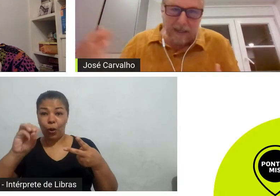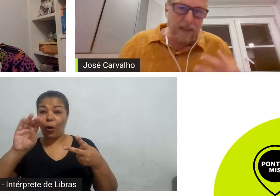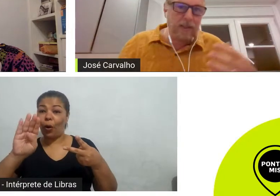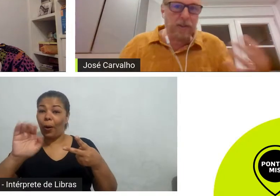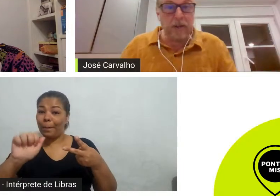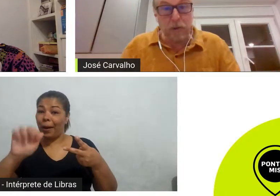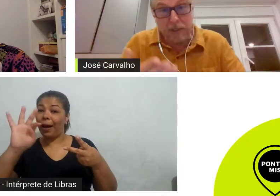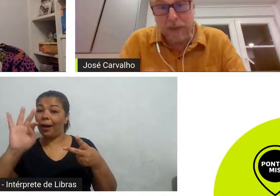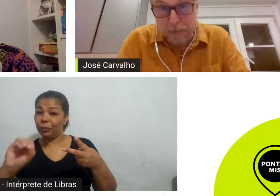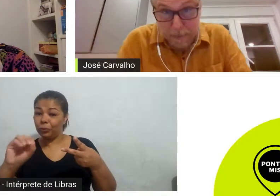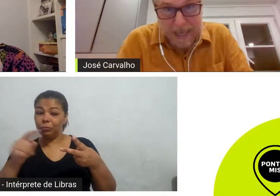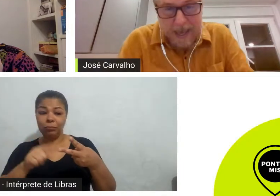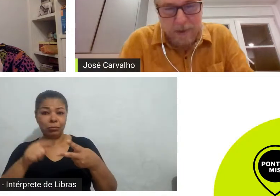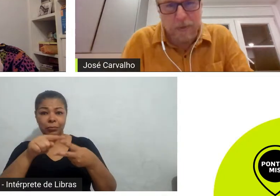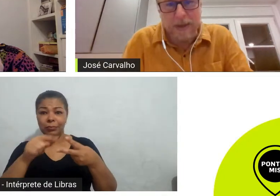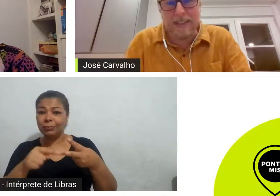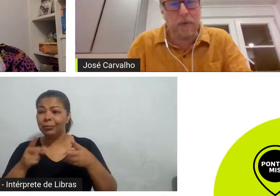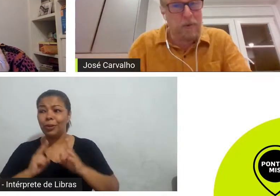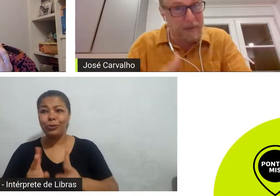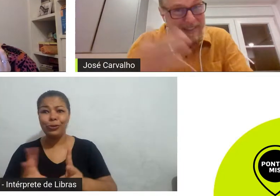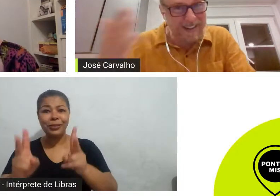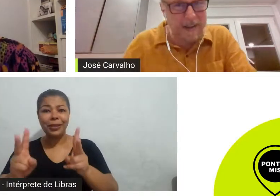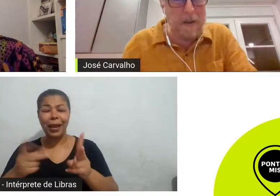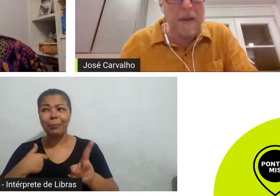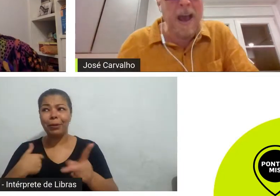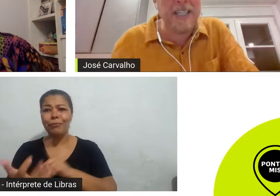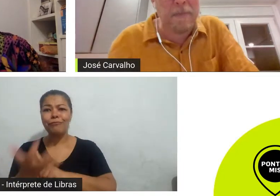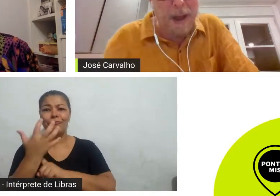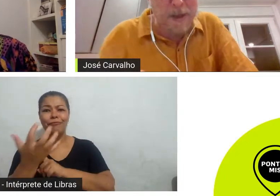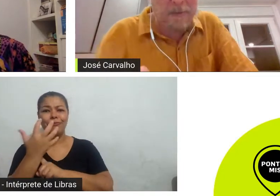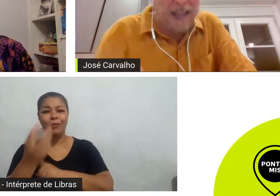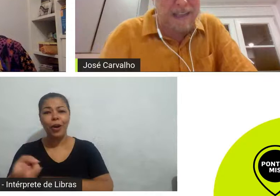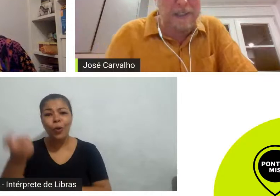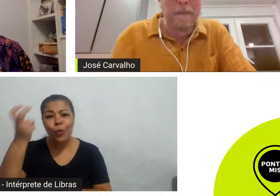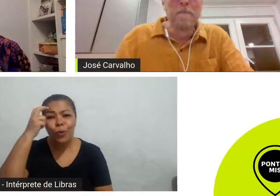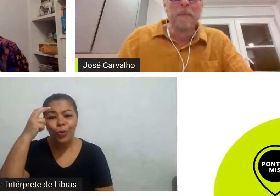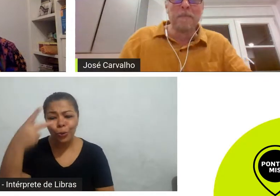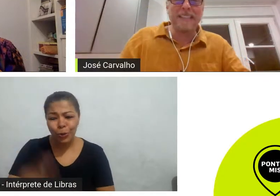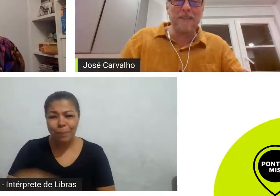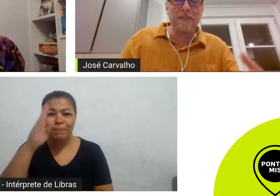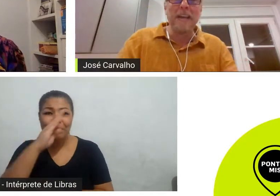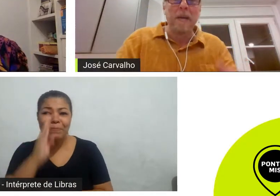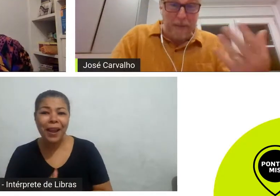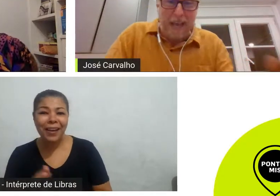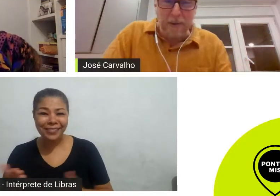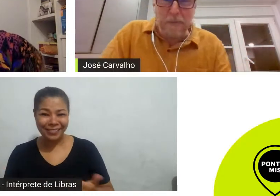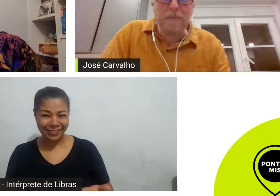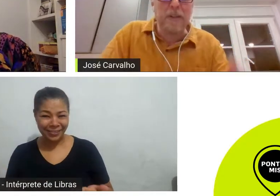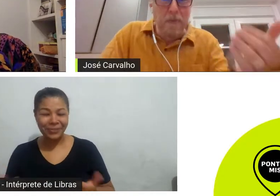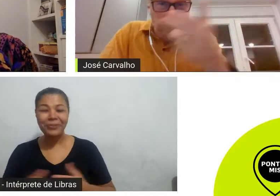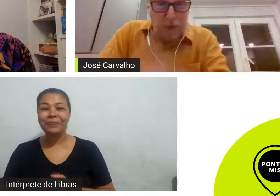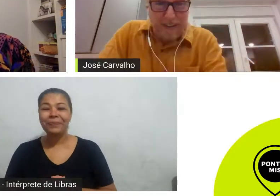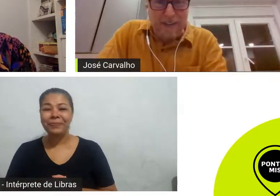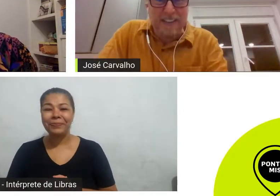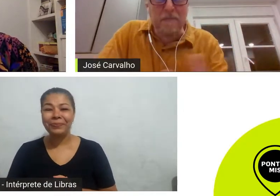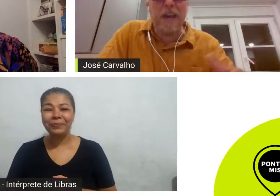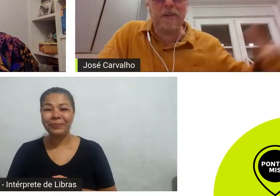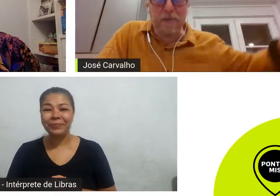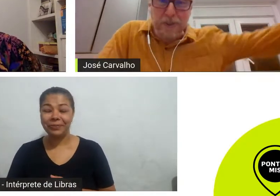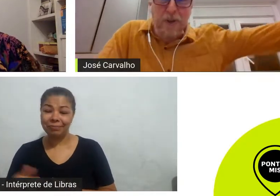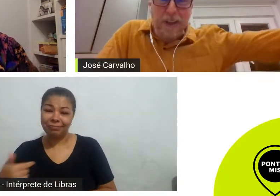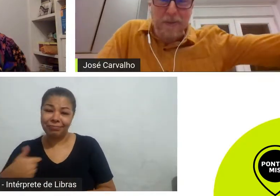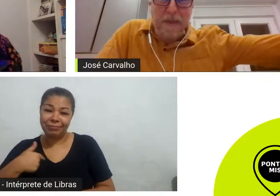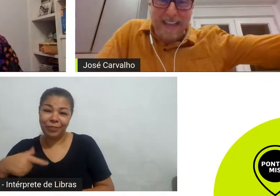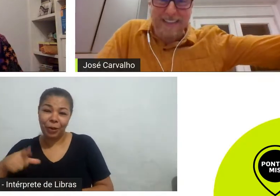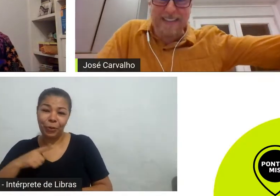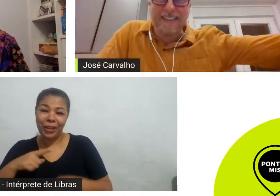por um lado é interessante eu tenho dois filhos bem pequenos por exemplo eu comecei a ser pai bem tarde mas enfim pequenos mesmo tem um de dois anos e